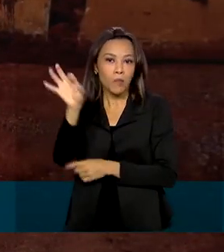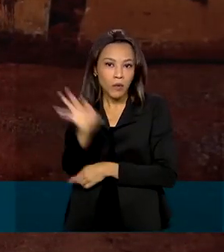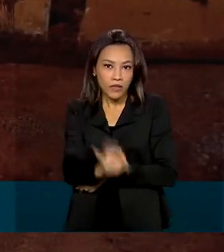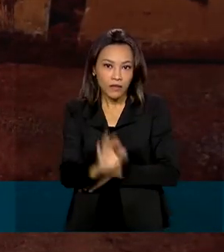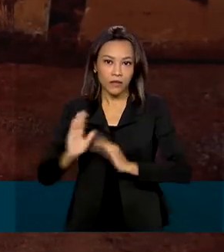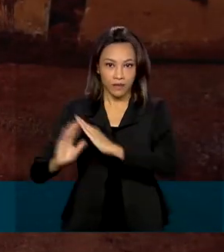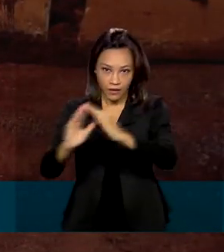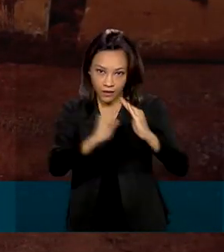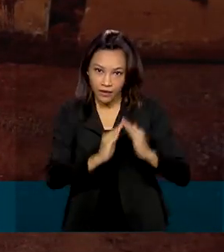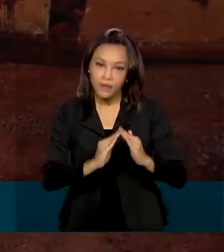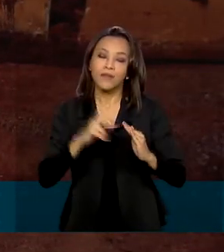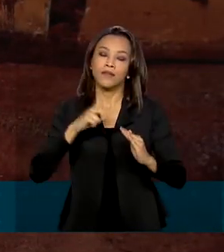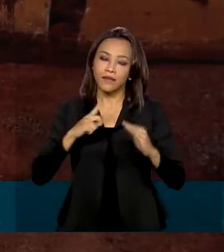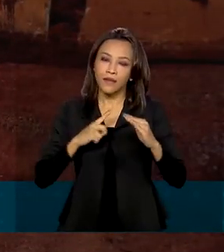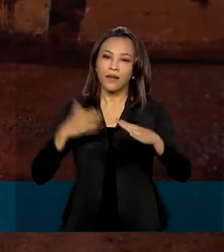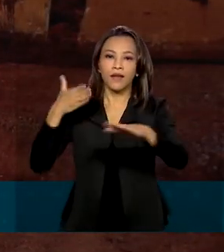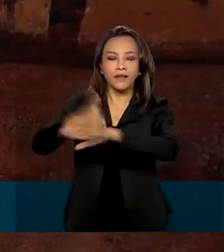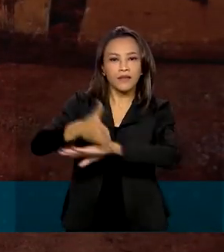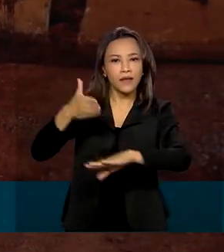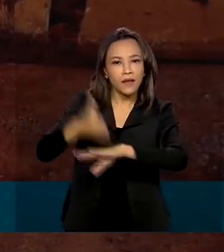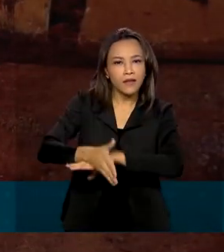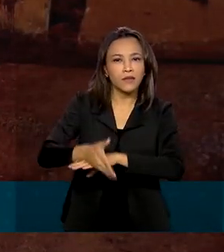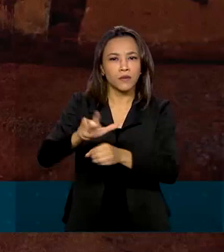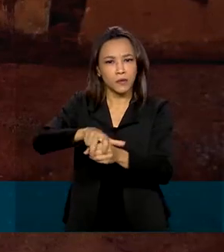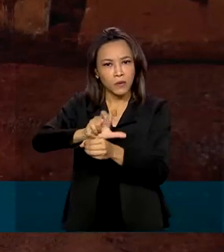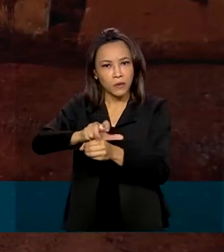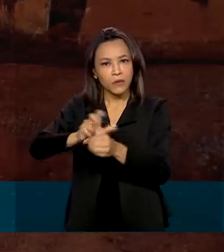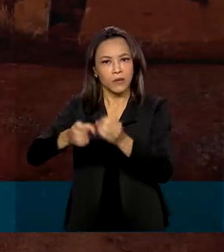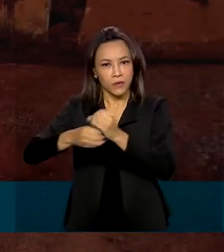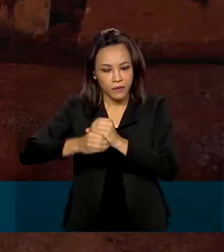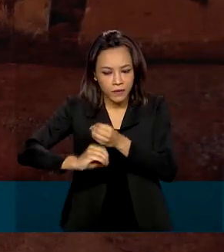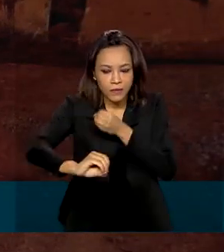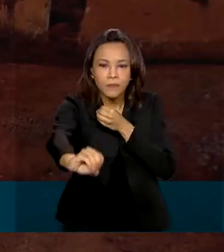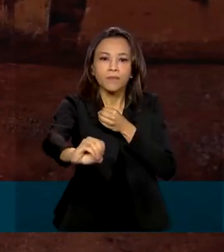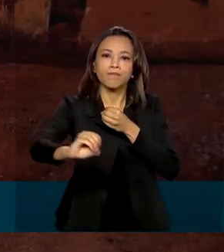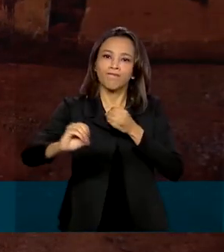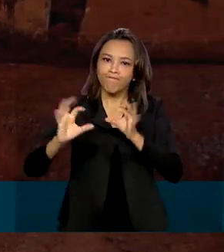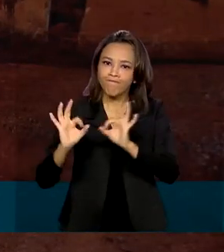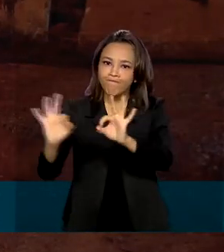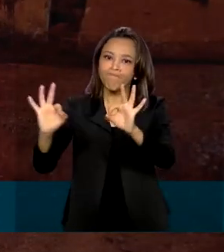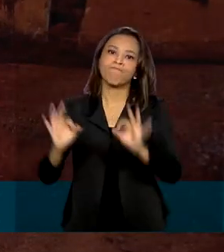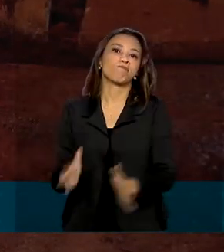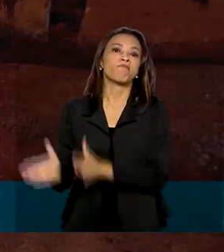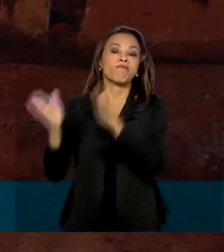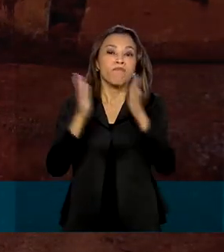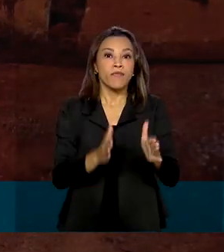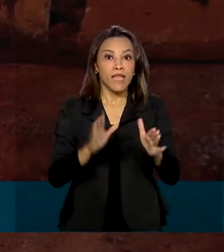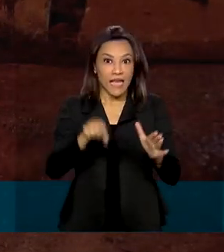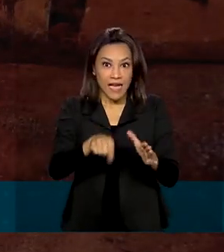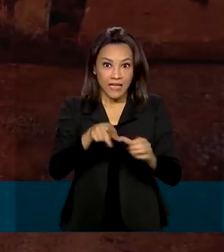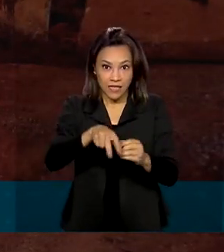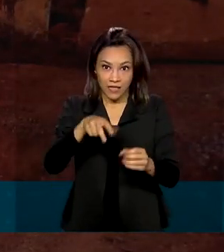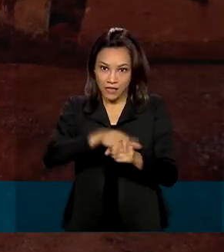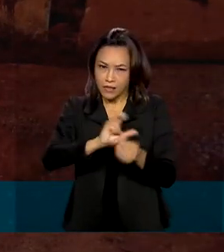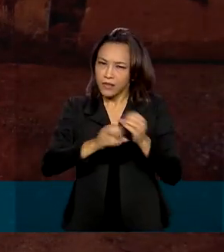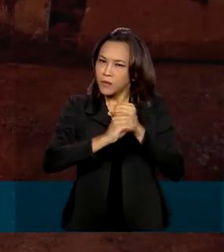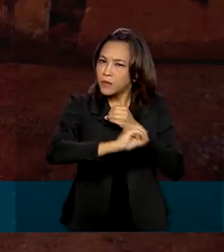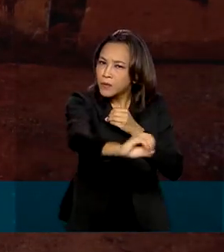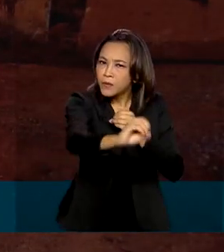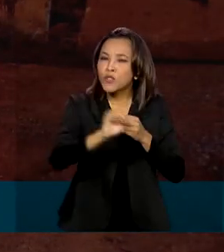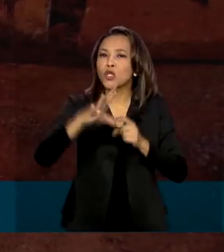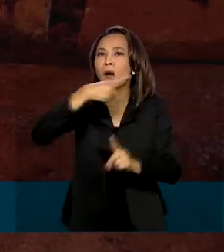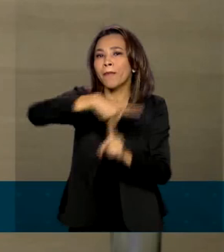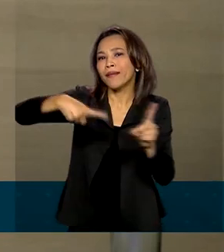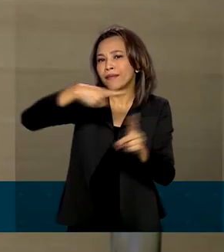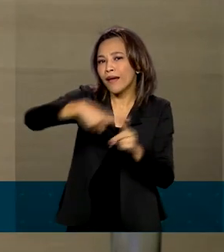residências têm acesso à coleta de esgoto regular. Além disso, de todo esse esgoto coletado, só metade